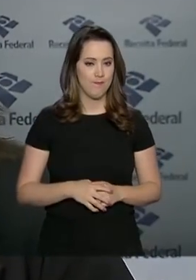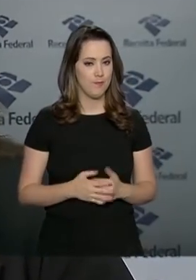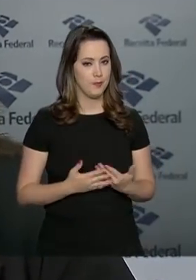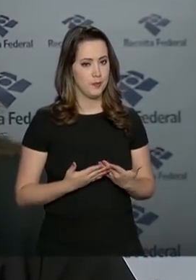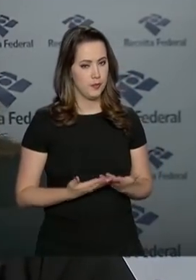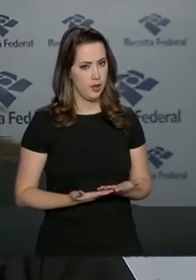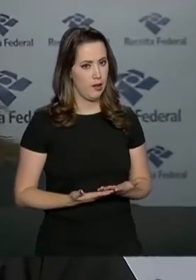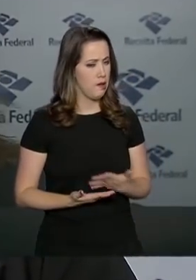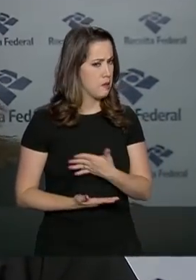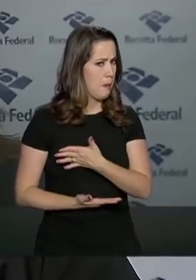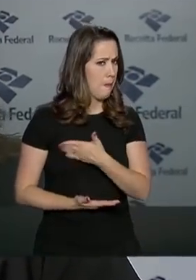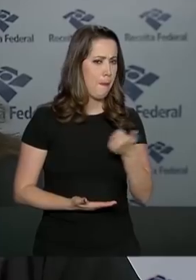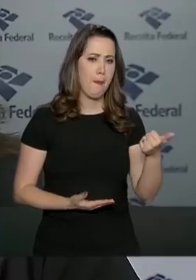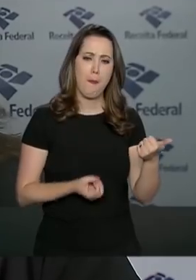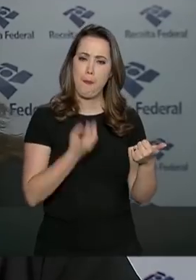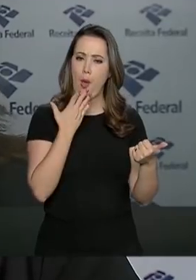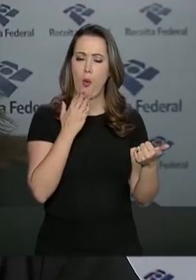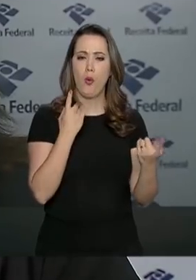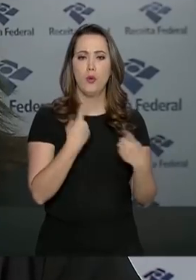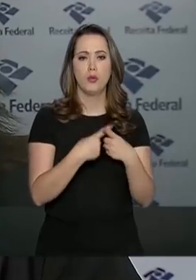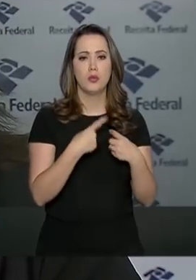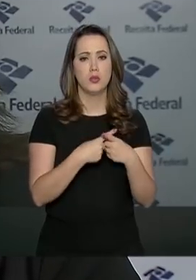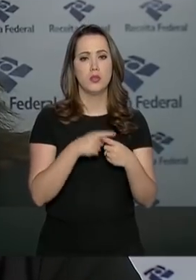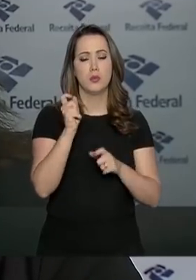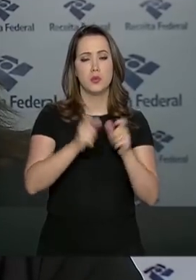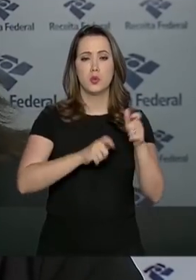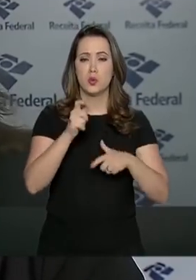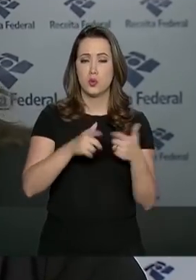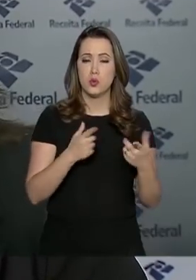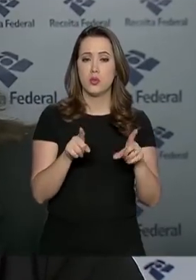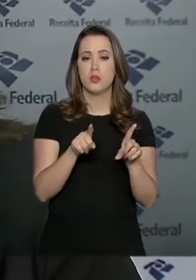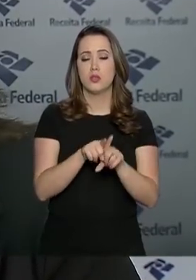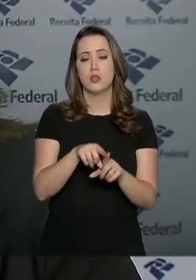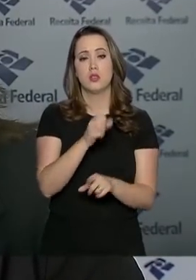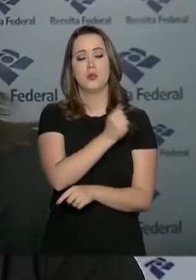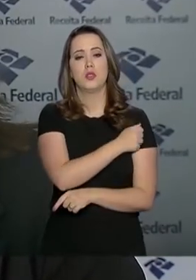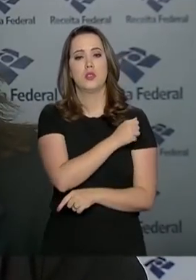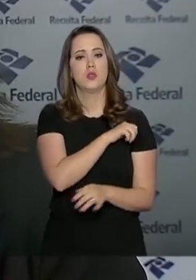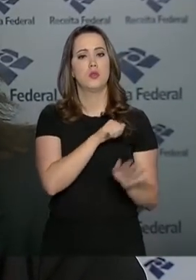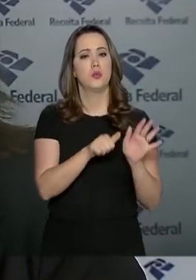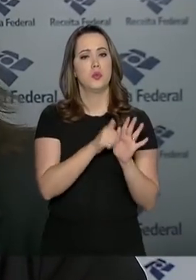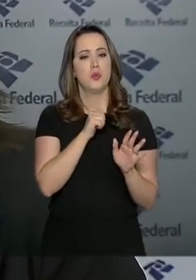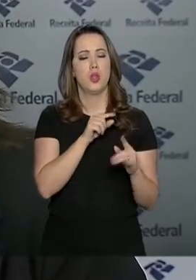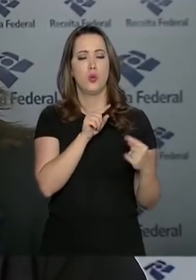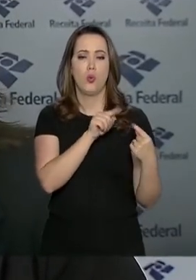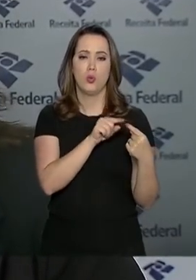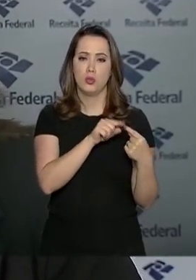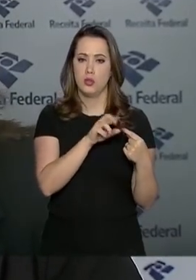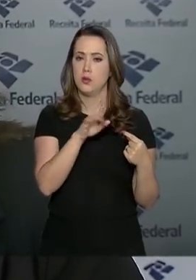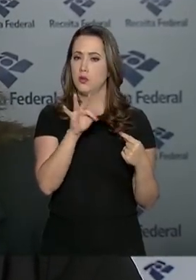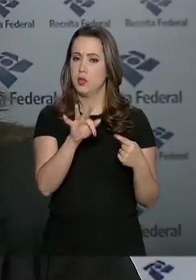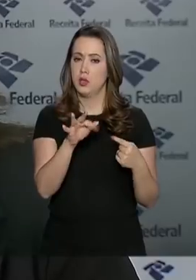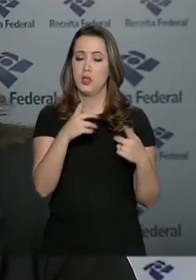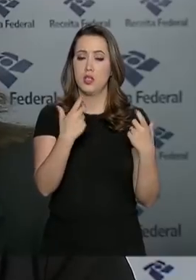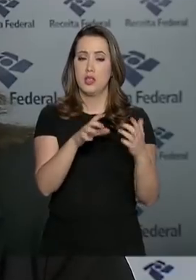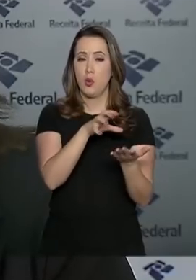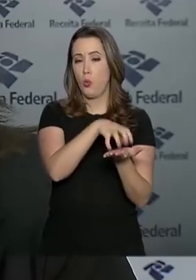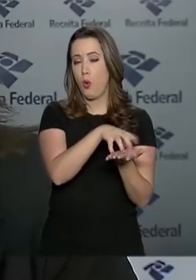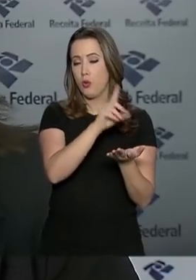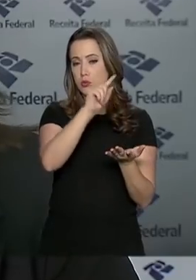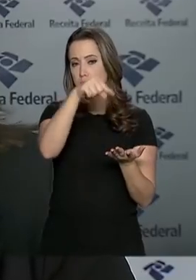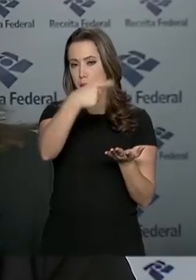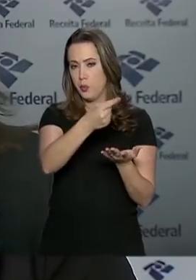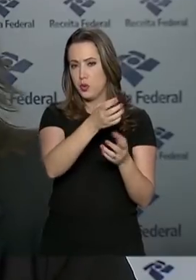tanto no atendimento ao público, quanto para esses estudantes. Eles têm esse primeiro contato com a Receita Federal, que é um órgão que eles vão, depois de